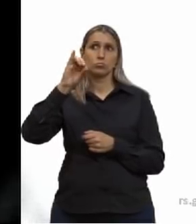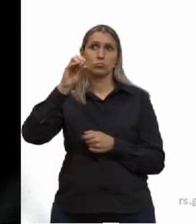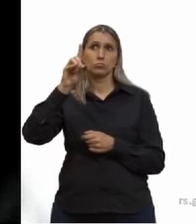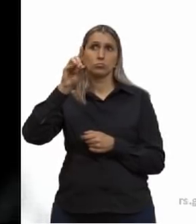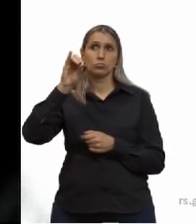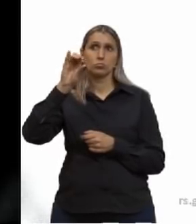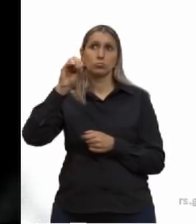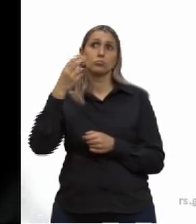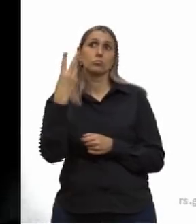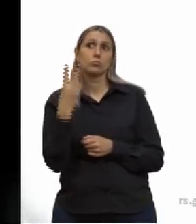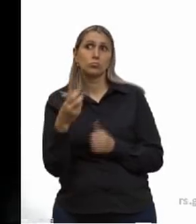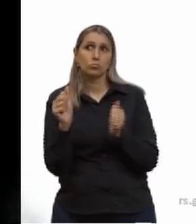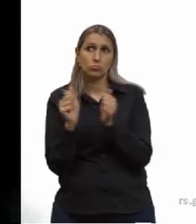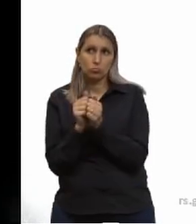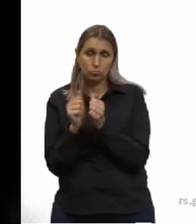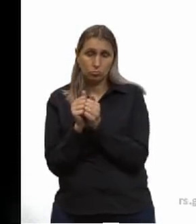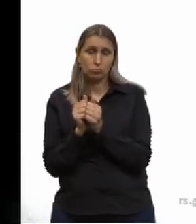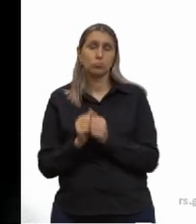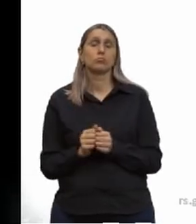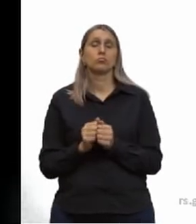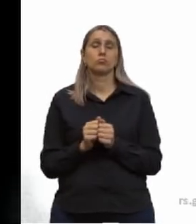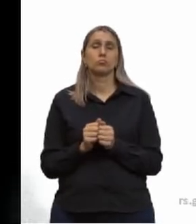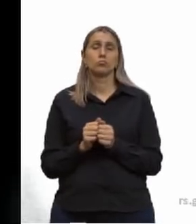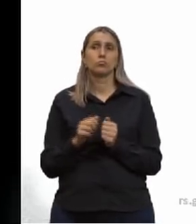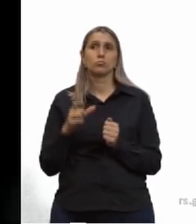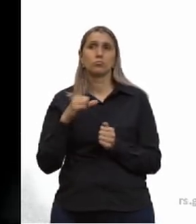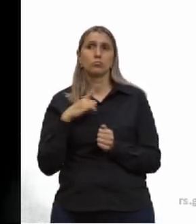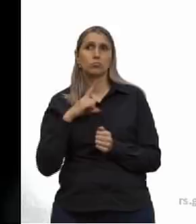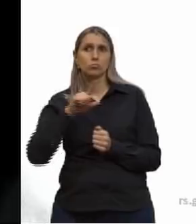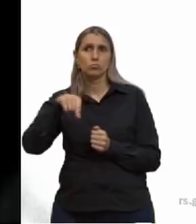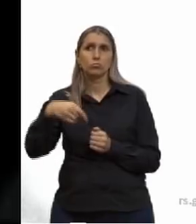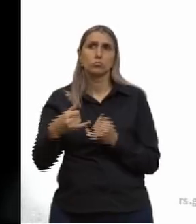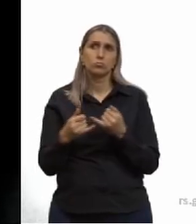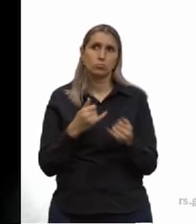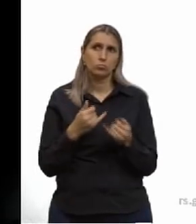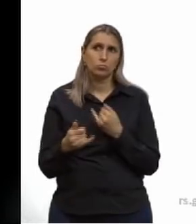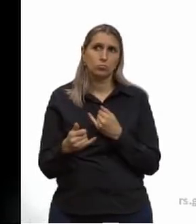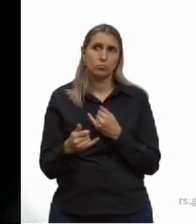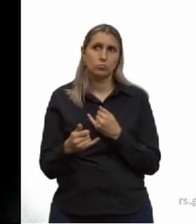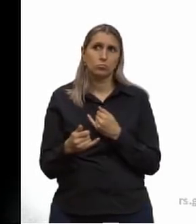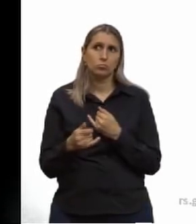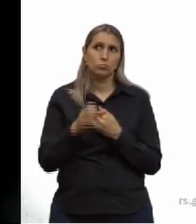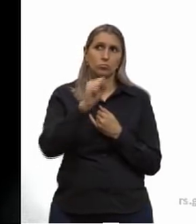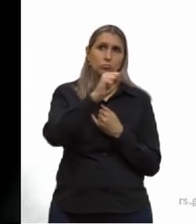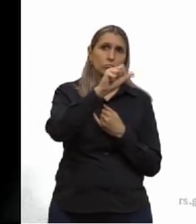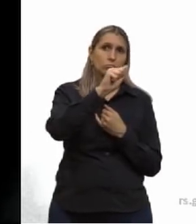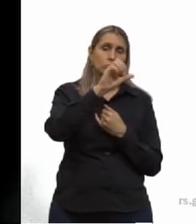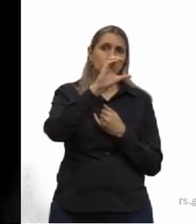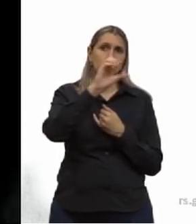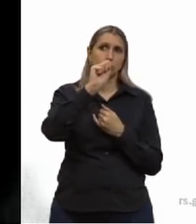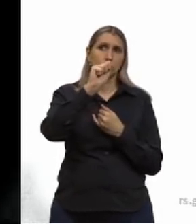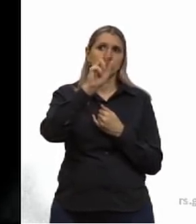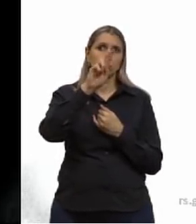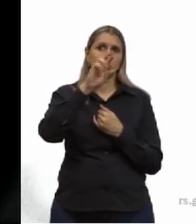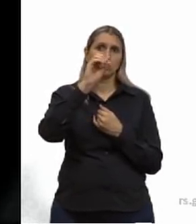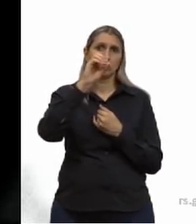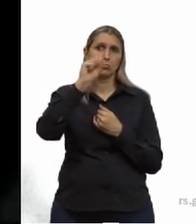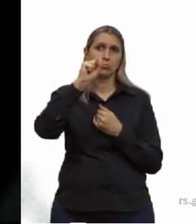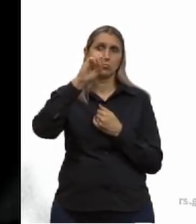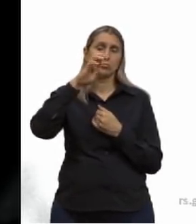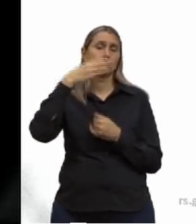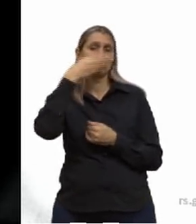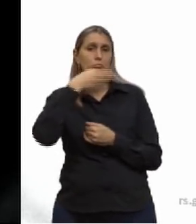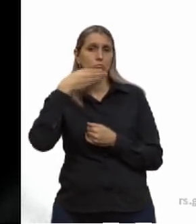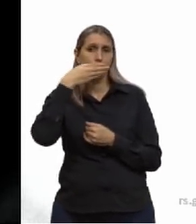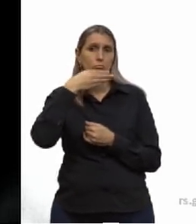monosacarídeos juntos. Aí, a gente tem um outro exemplo também da sacarose, que vai ser uma glicose e